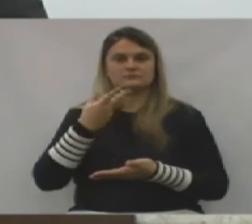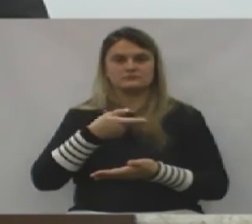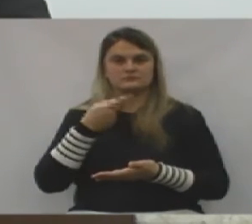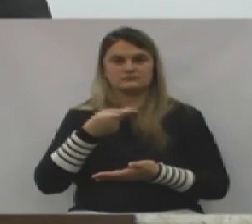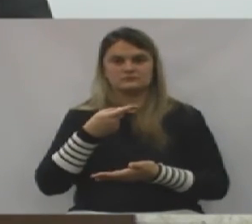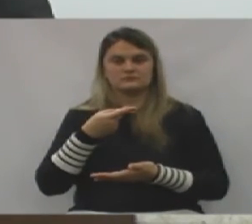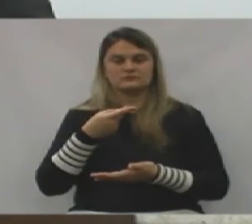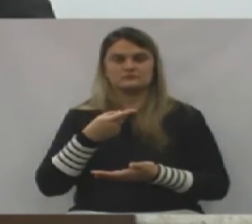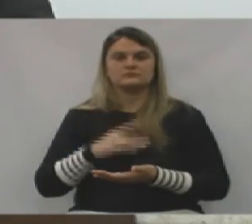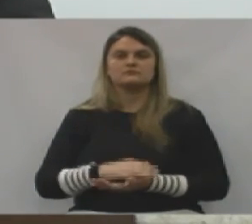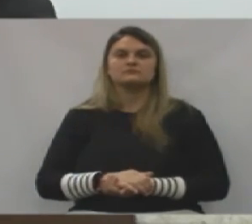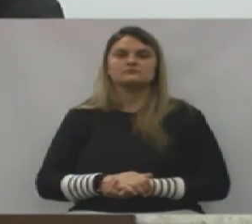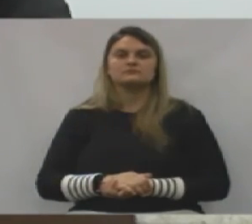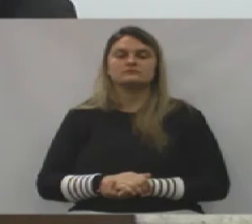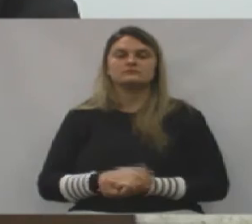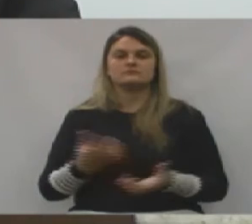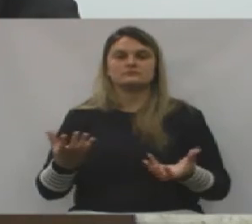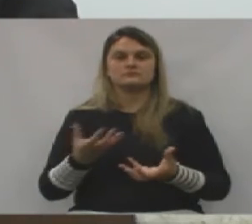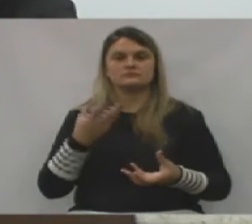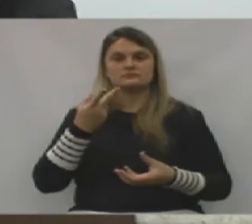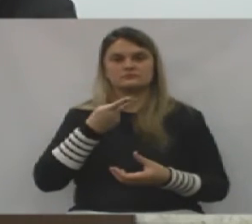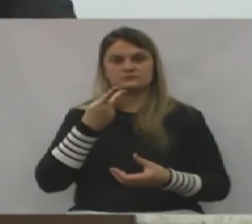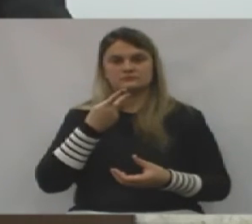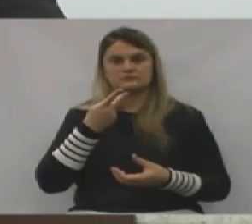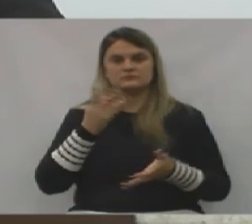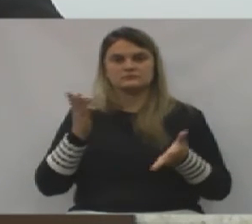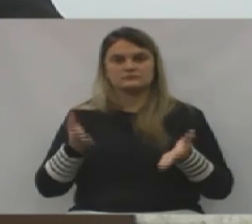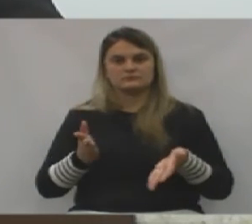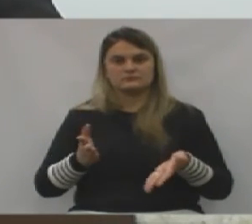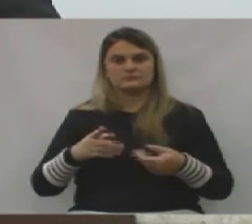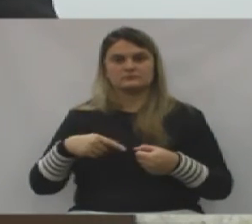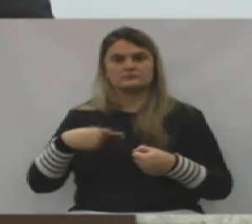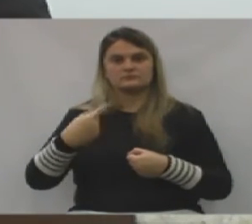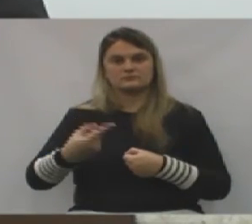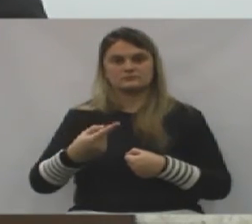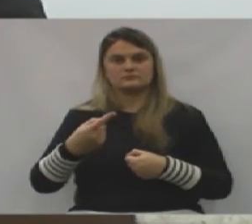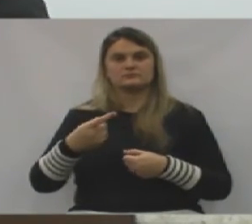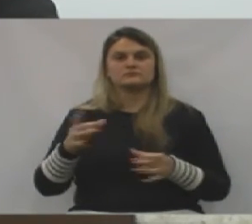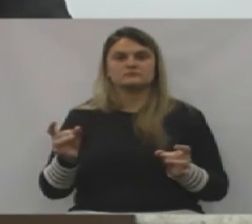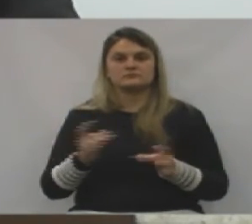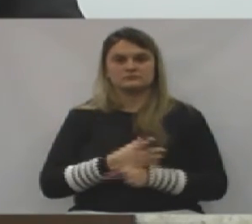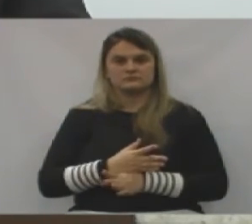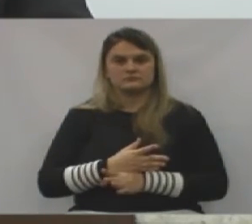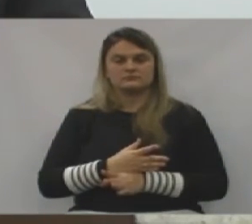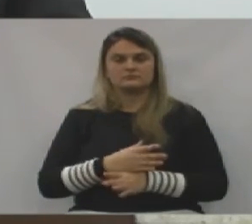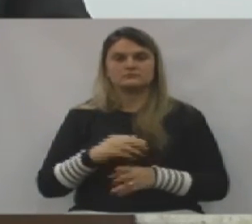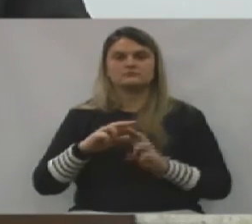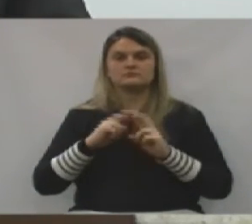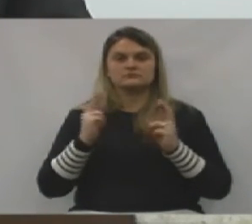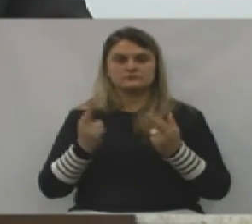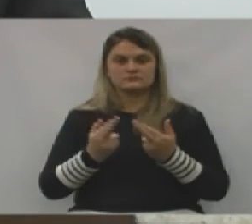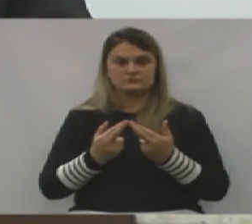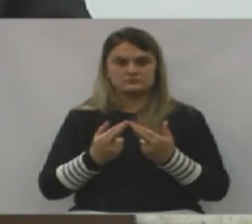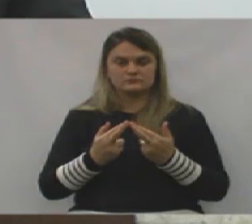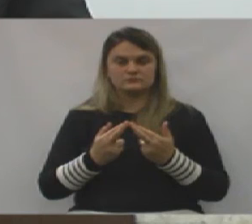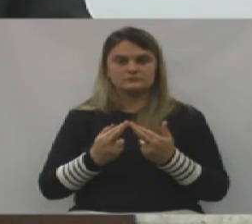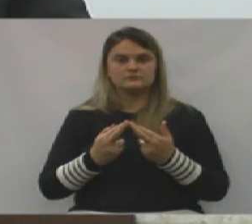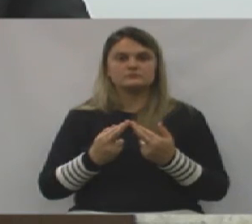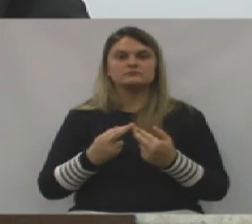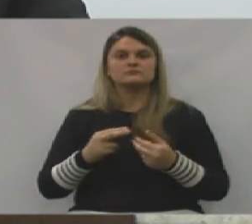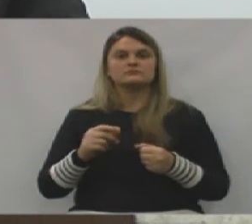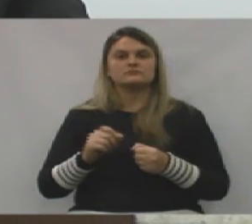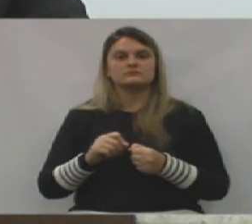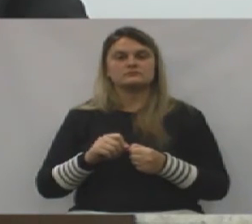falar nesse momento, eu só quero dizer para vocês que, agora, na sequência, nós vamos encerrar esta sessão, e